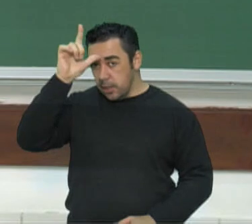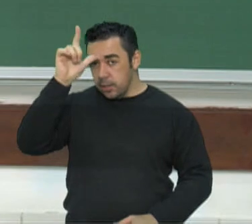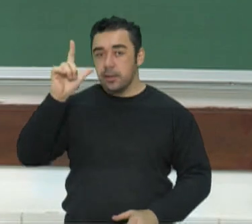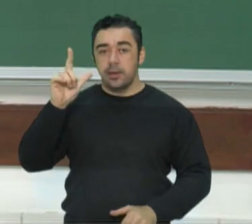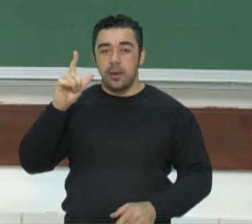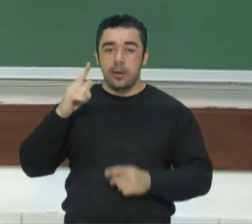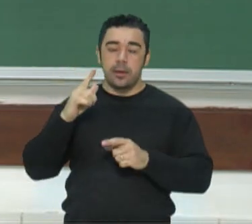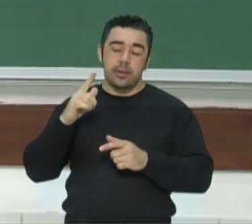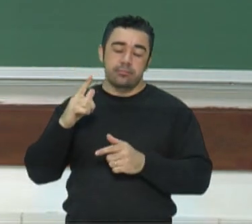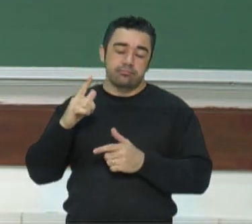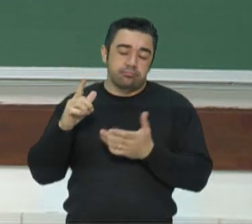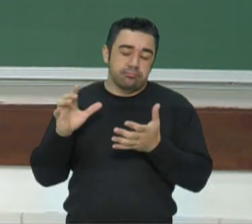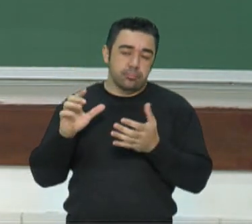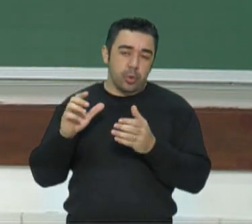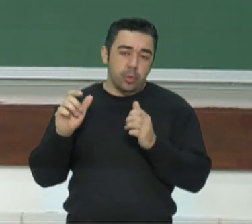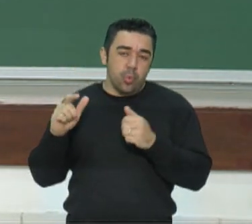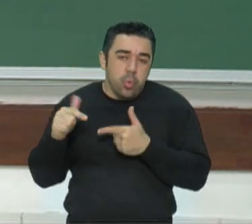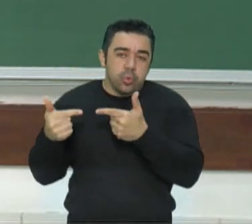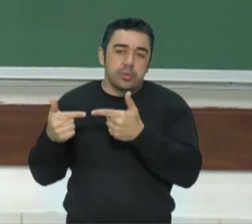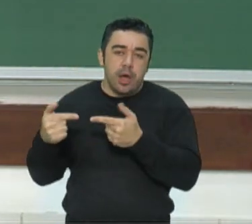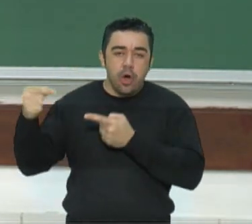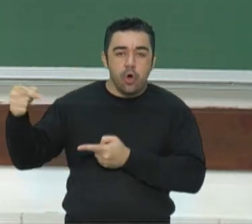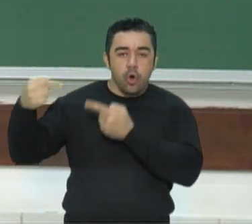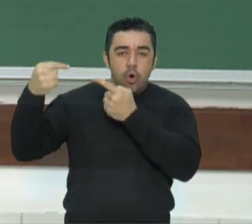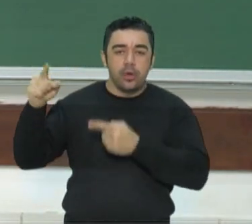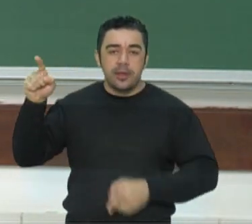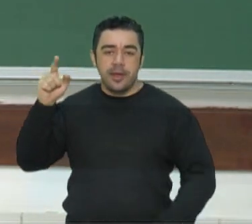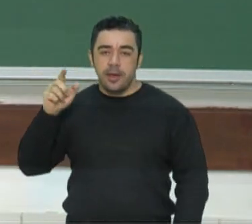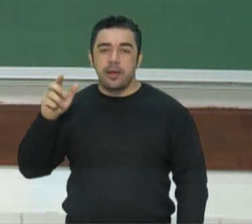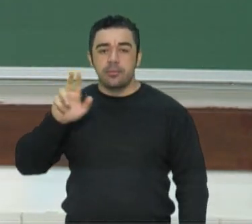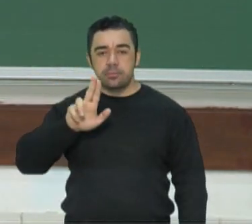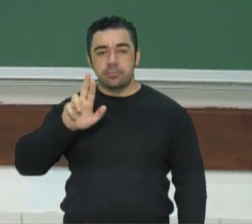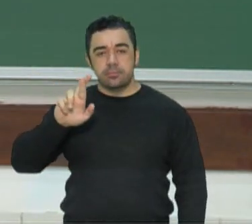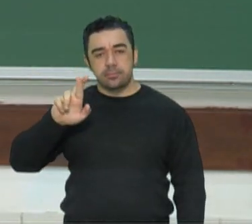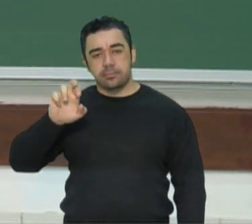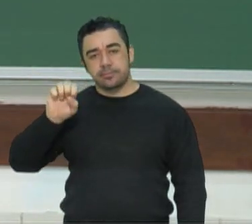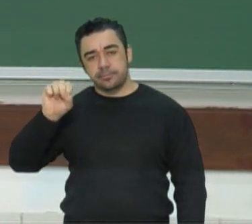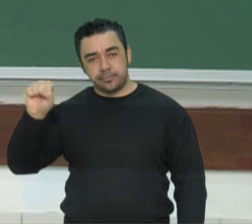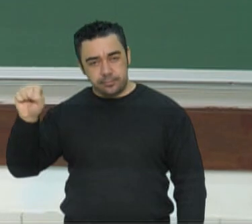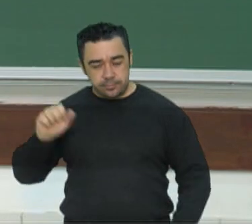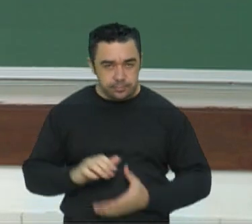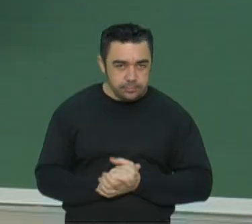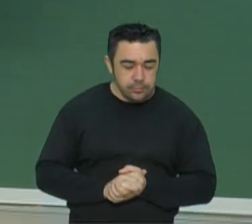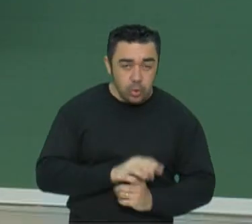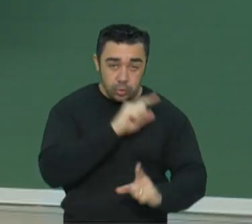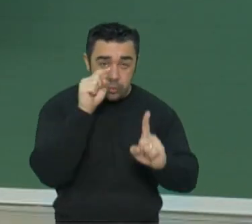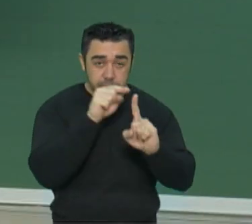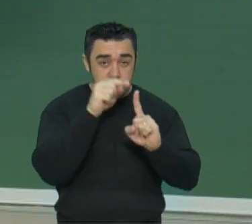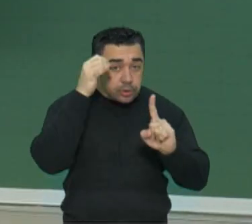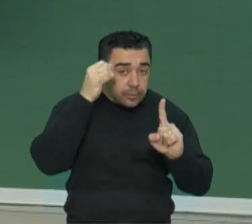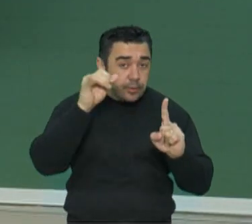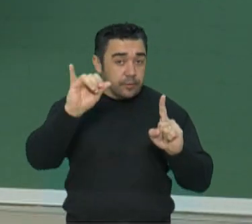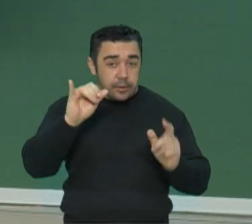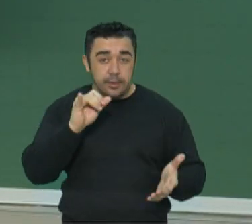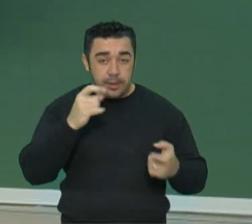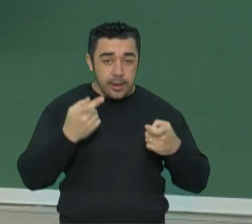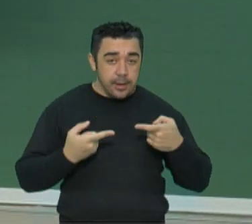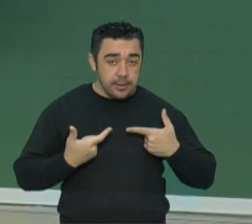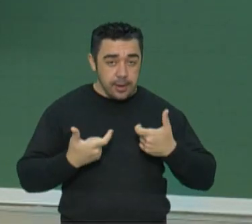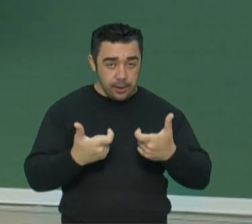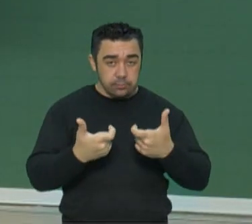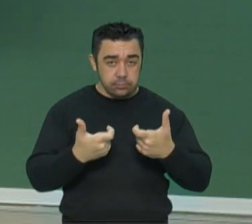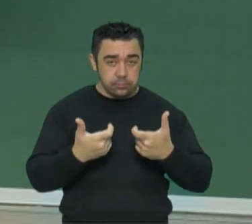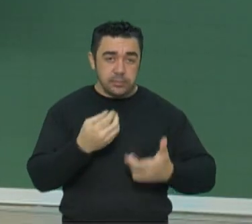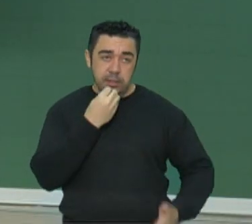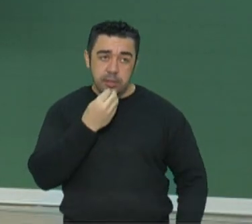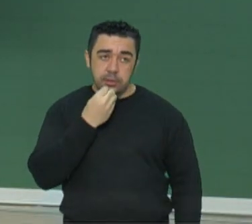União Soviética e impedir que esse socialismo avance para o mundo. O objetivo era evitar uma guerra. O objetivo da política de